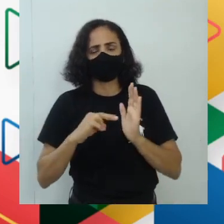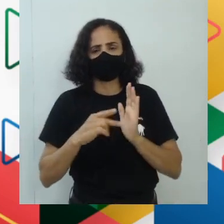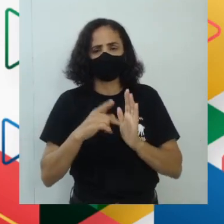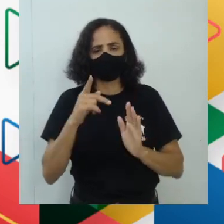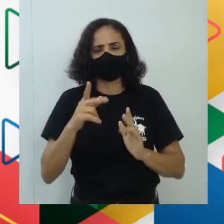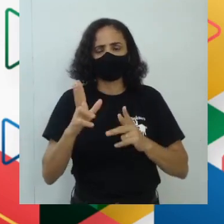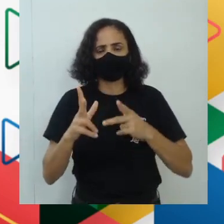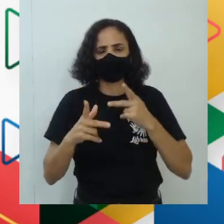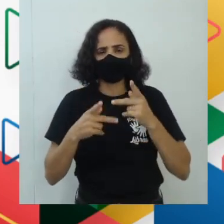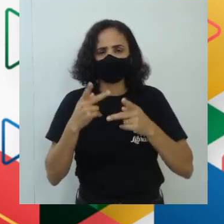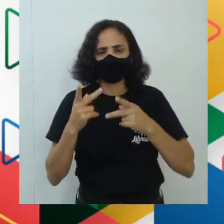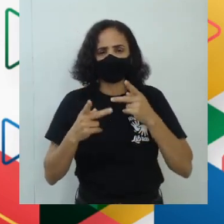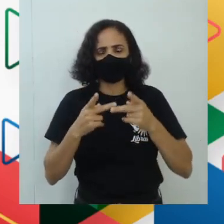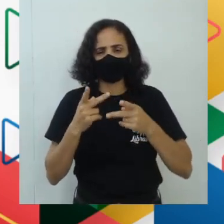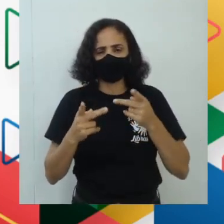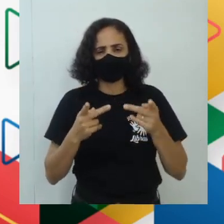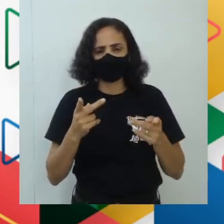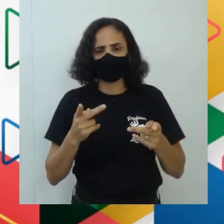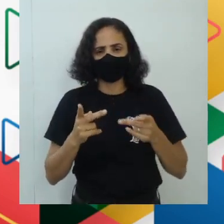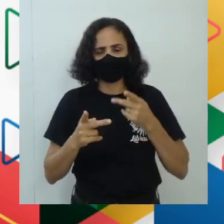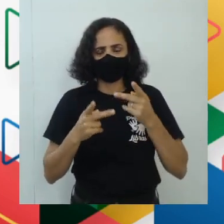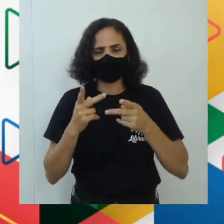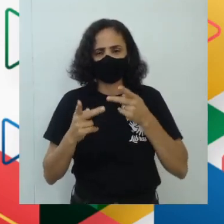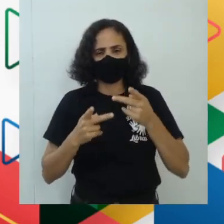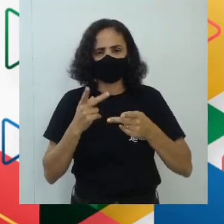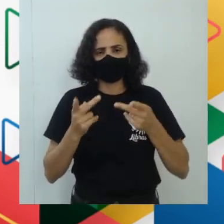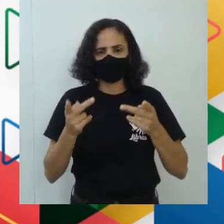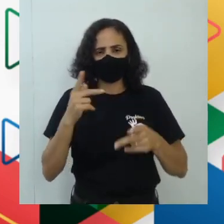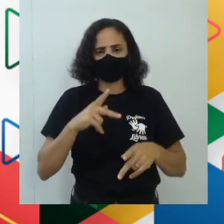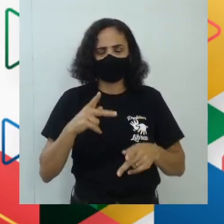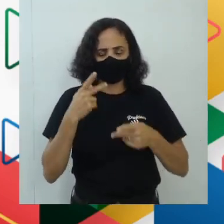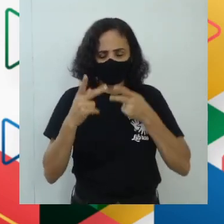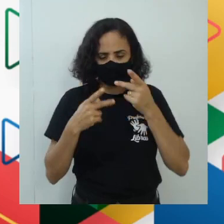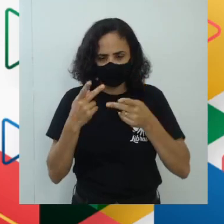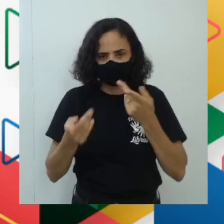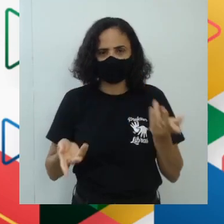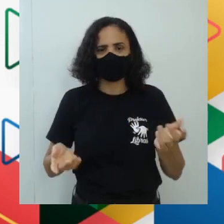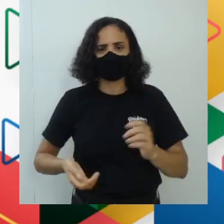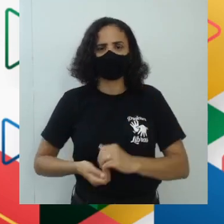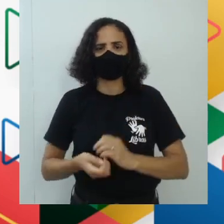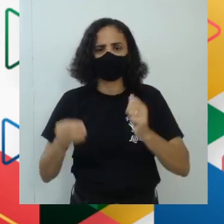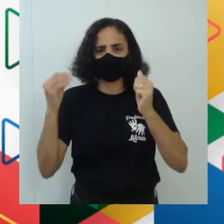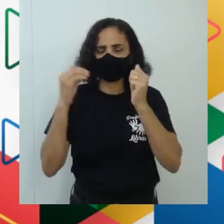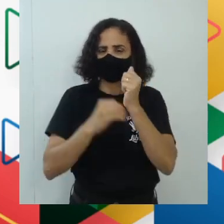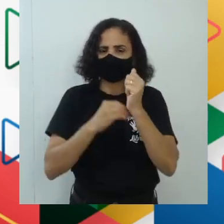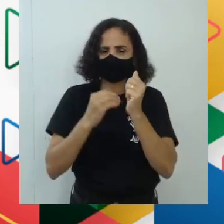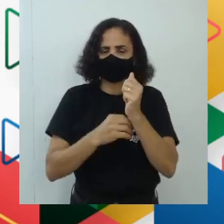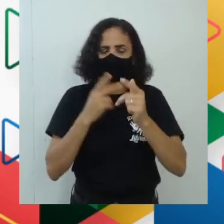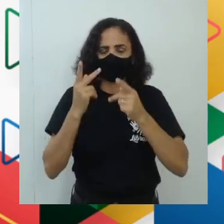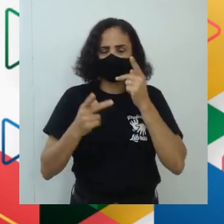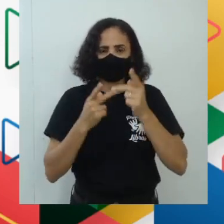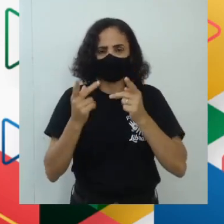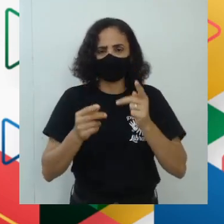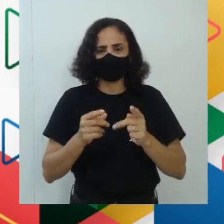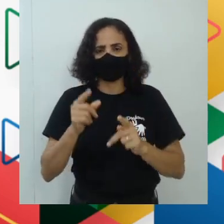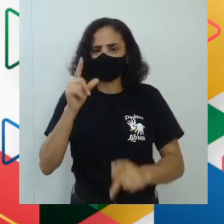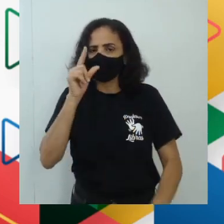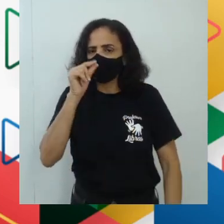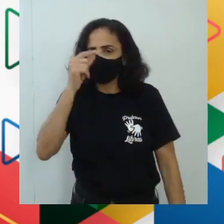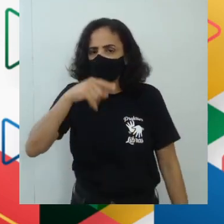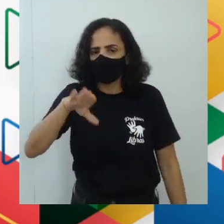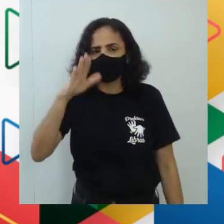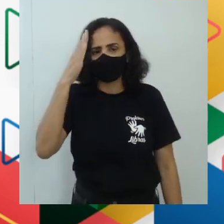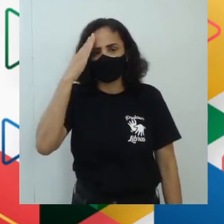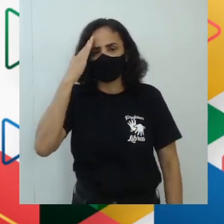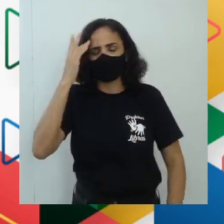fala do olha a palavra olha o segredo presta atenção aqui vou falar bem baixinho só pra vocês